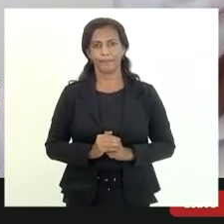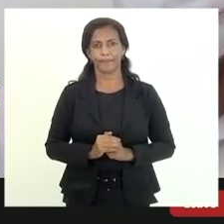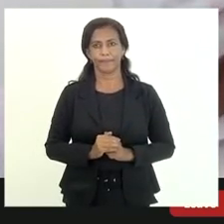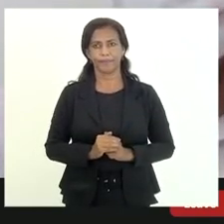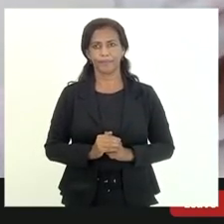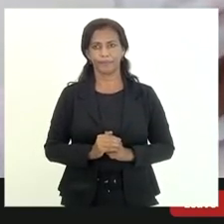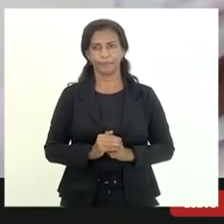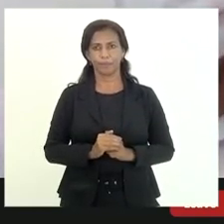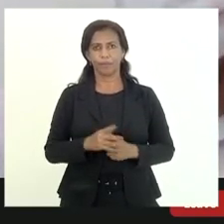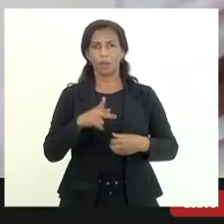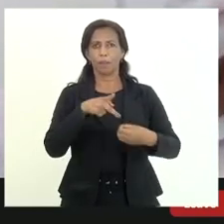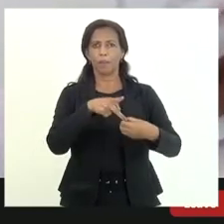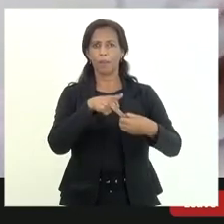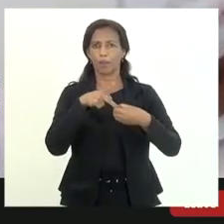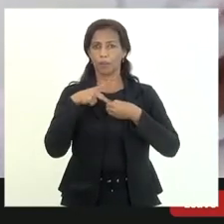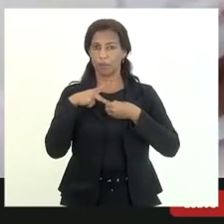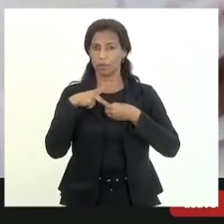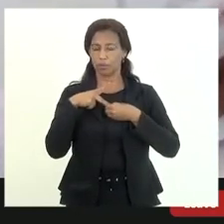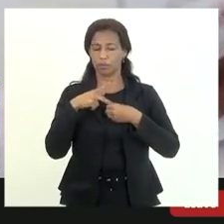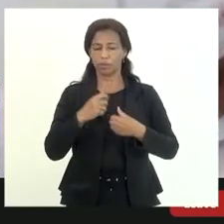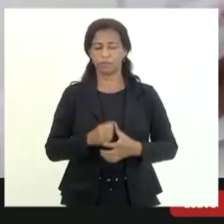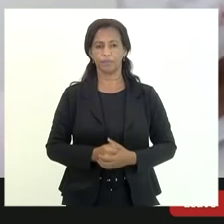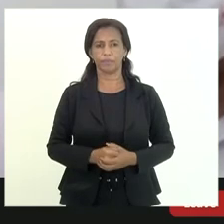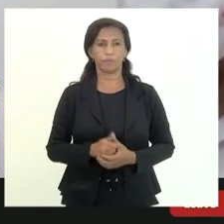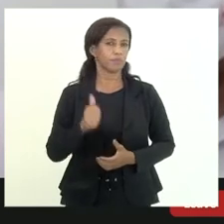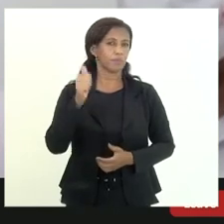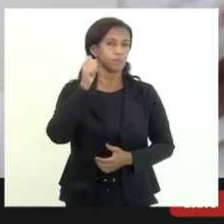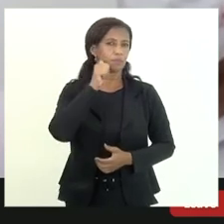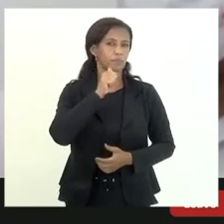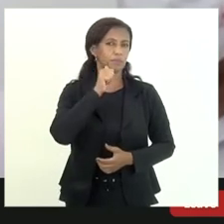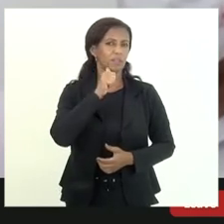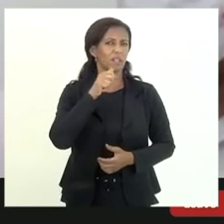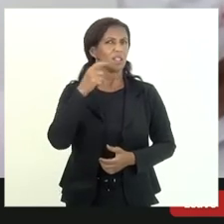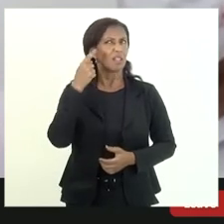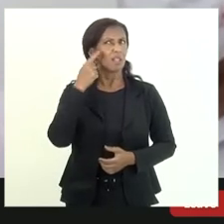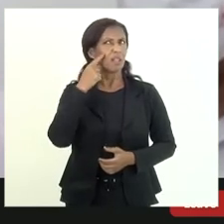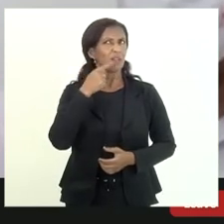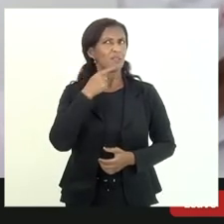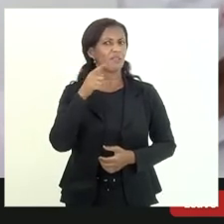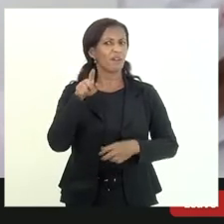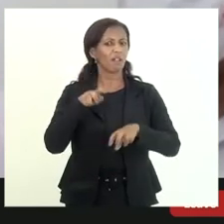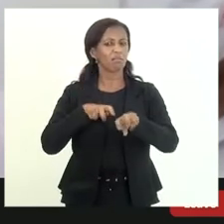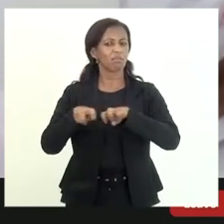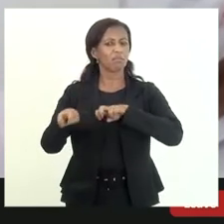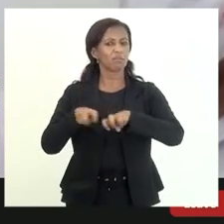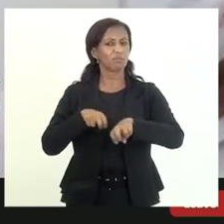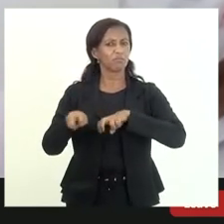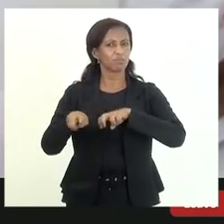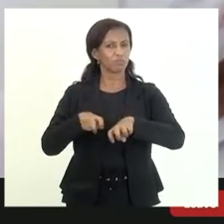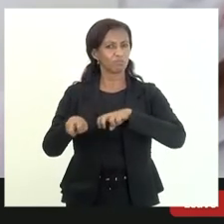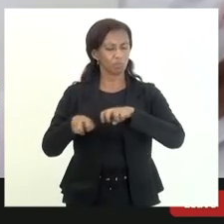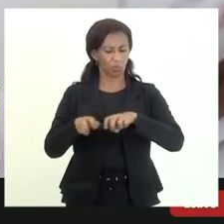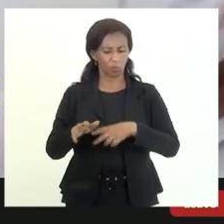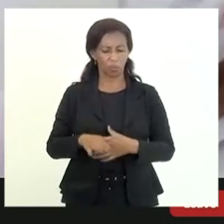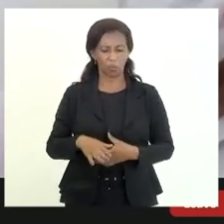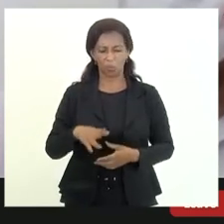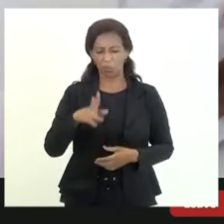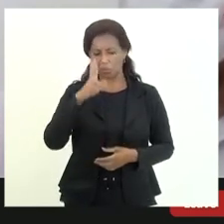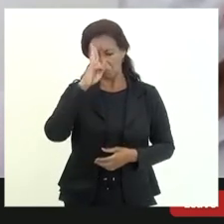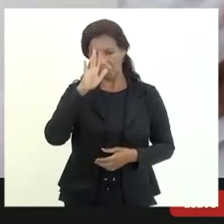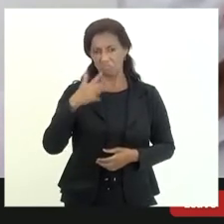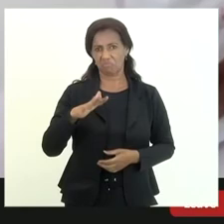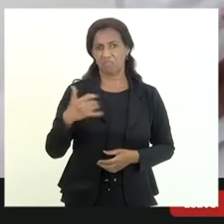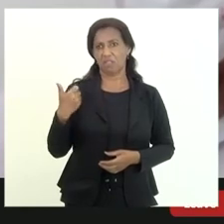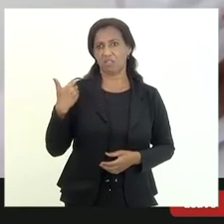uma procuradora e era negócio de transporte o pessoal recorre que era assim de 20